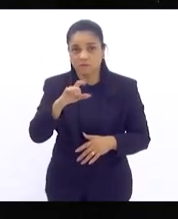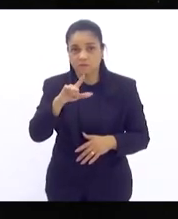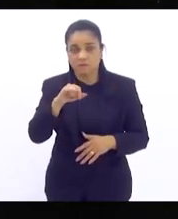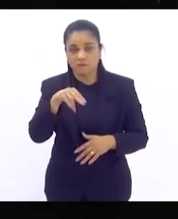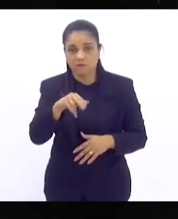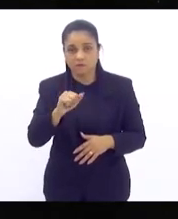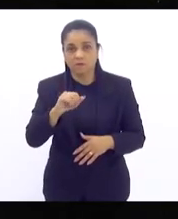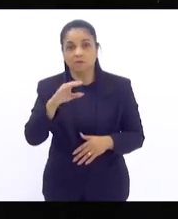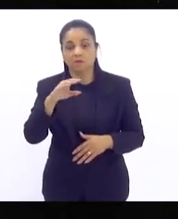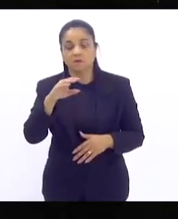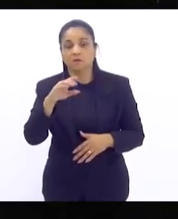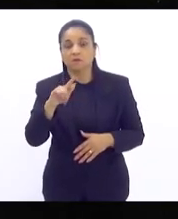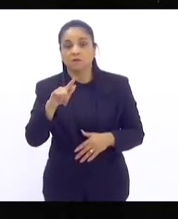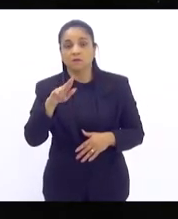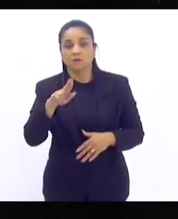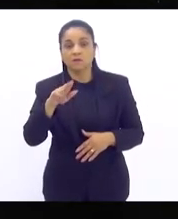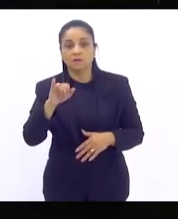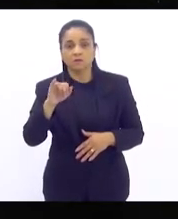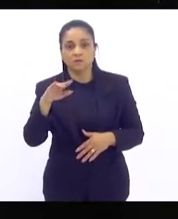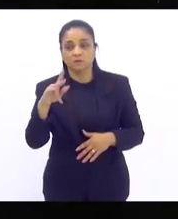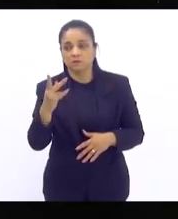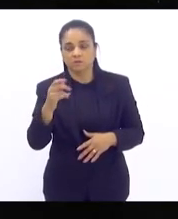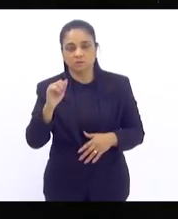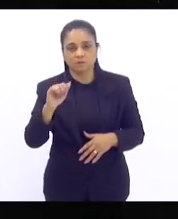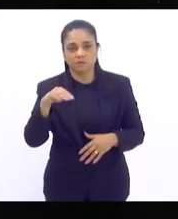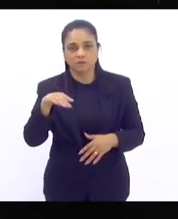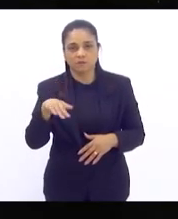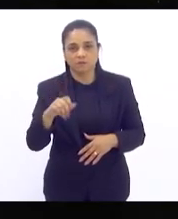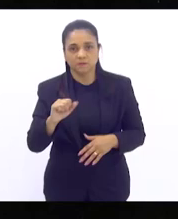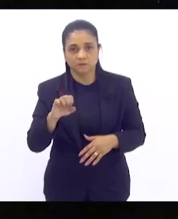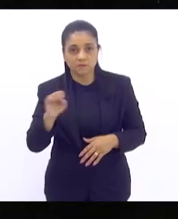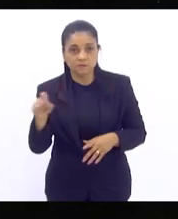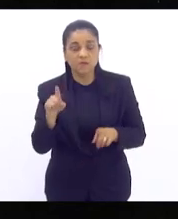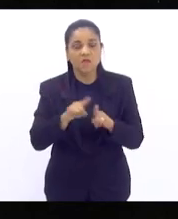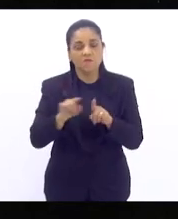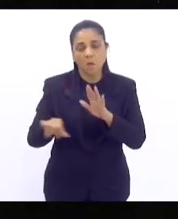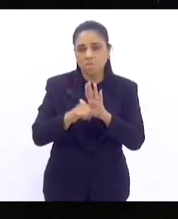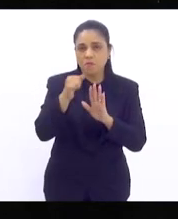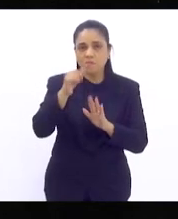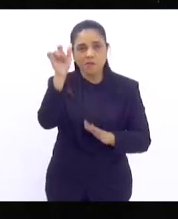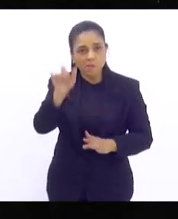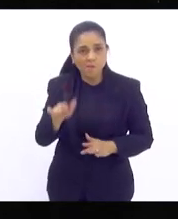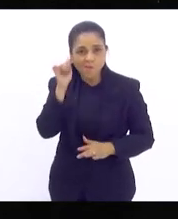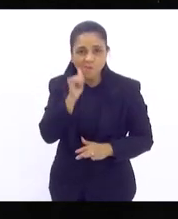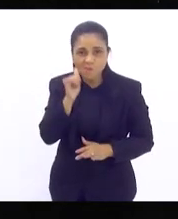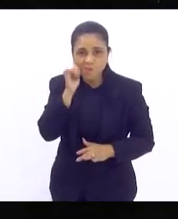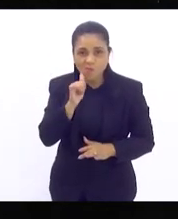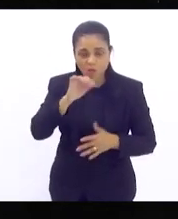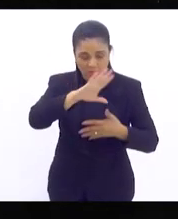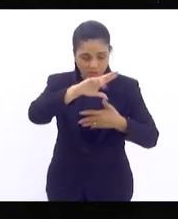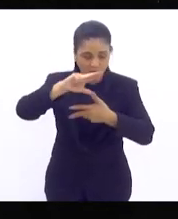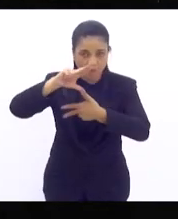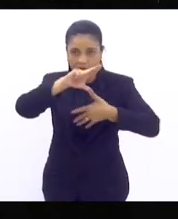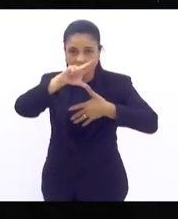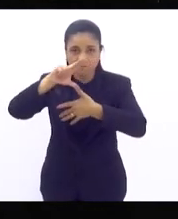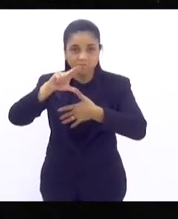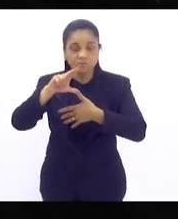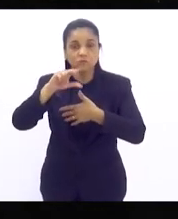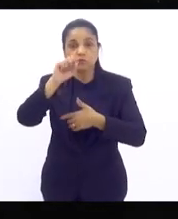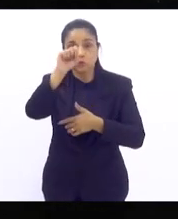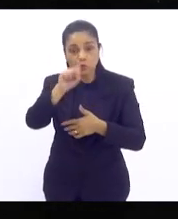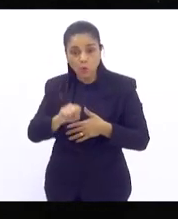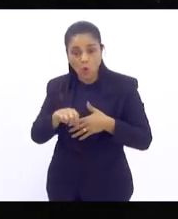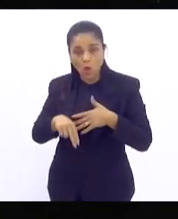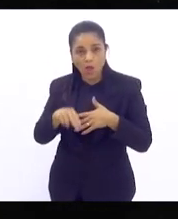primeira eleitora do Brasil e também da América Latina. uma mulher nordestina que aos